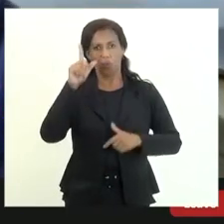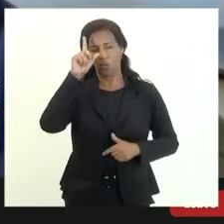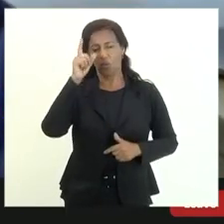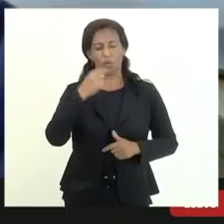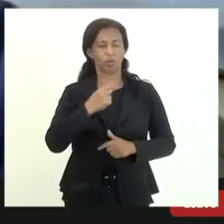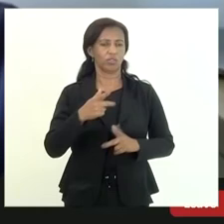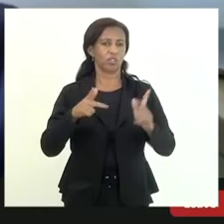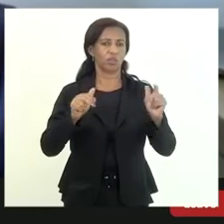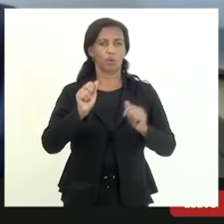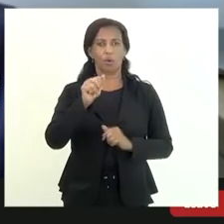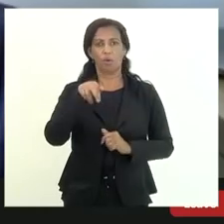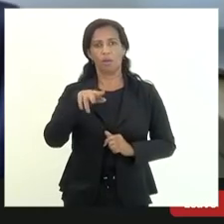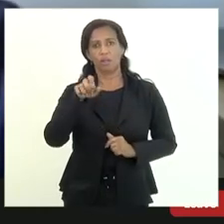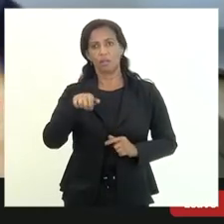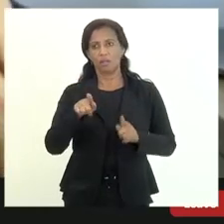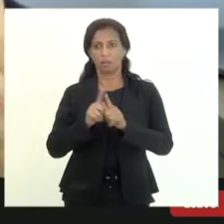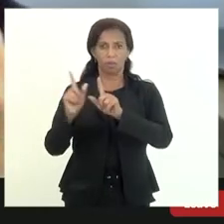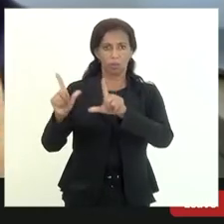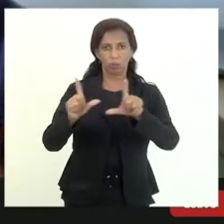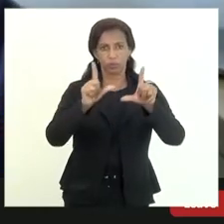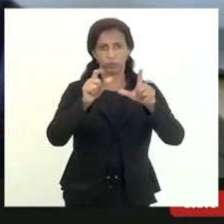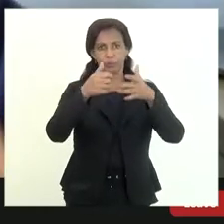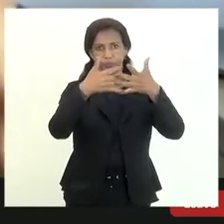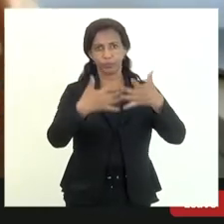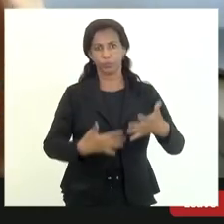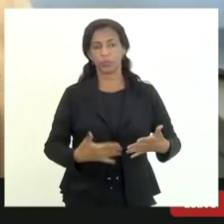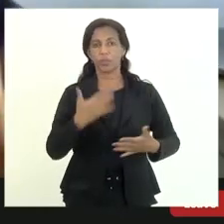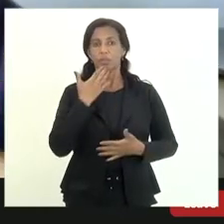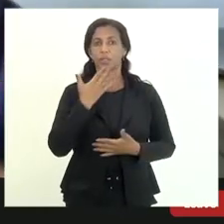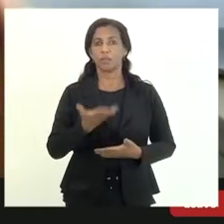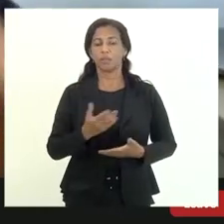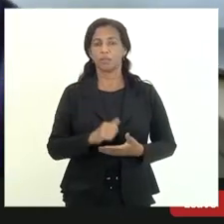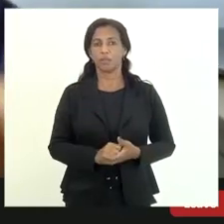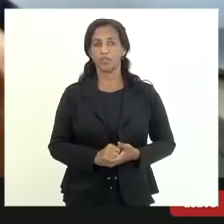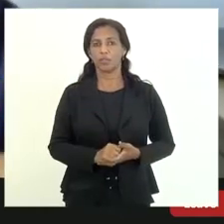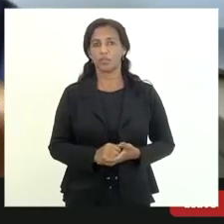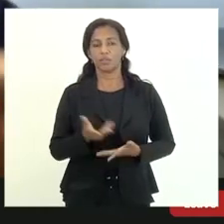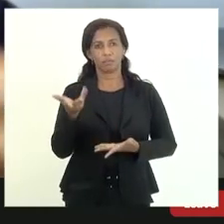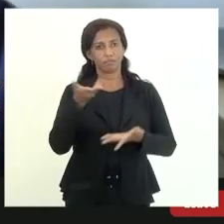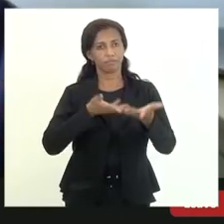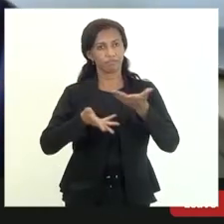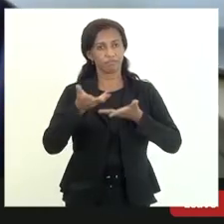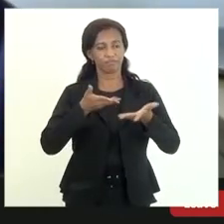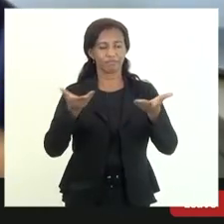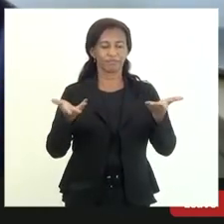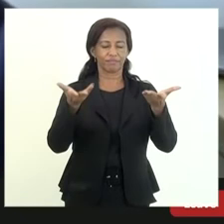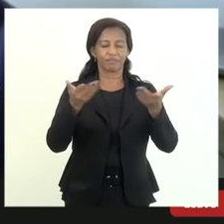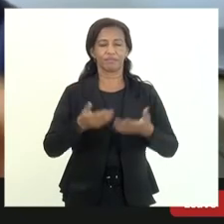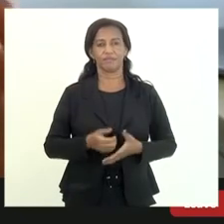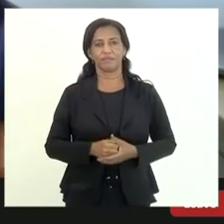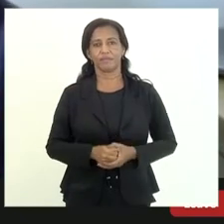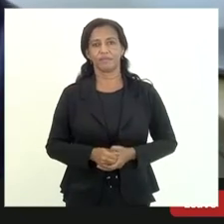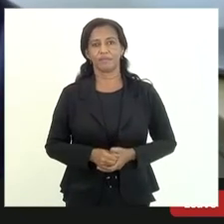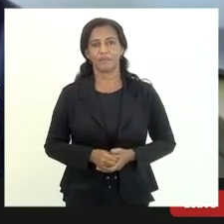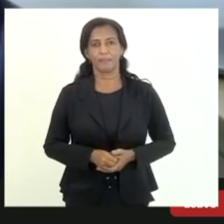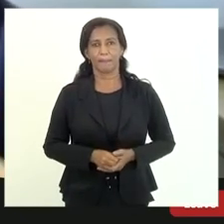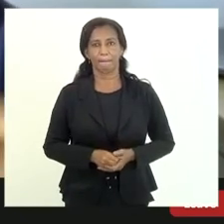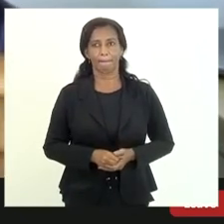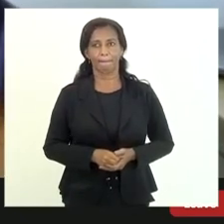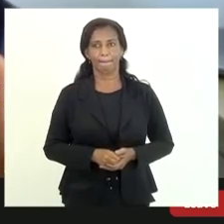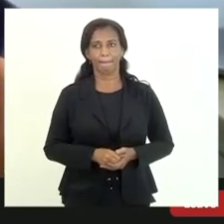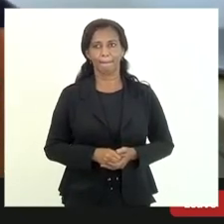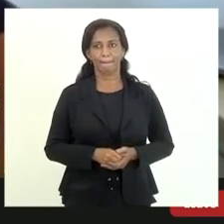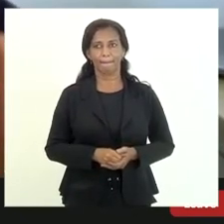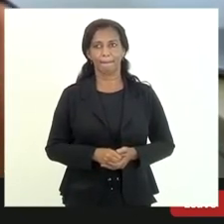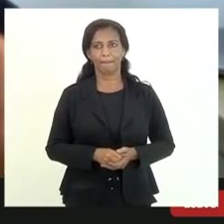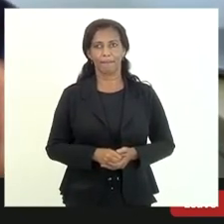André Silva colocou eu queria pedir essa colaboração dos senhores e que os